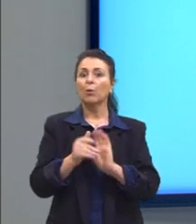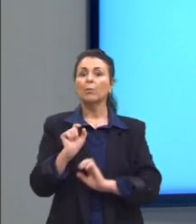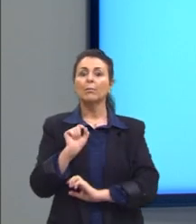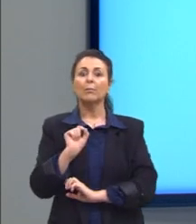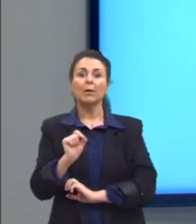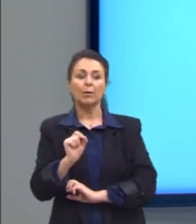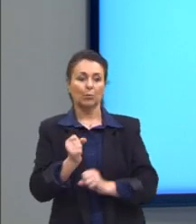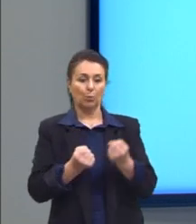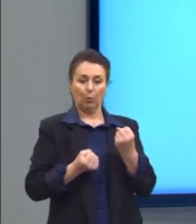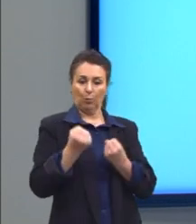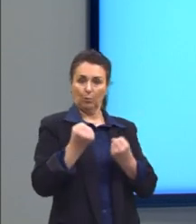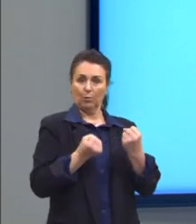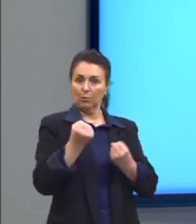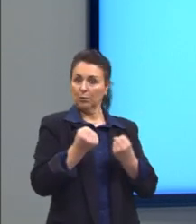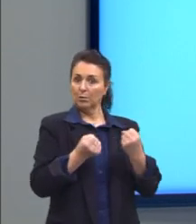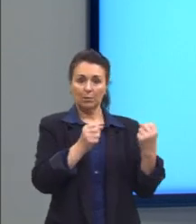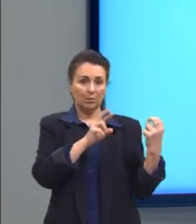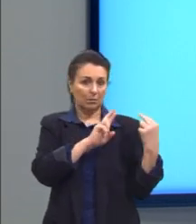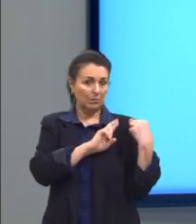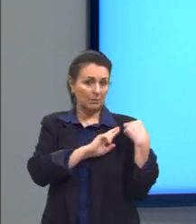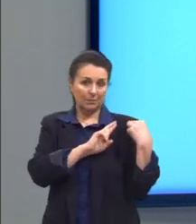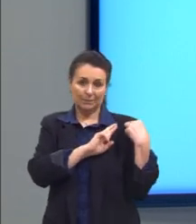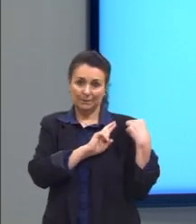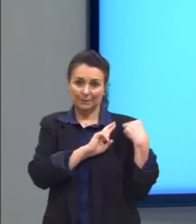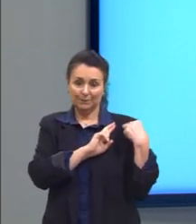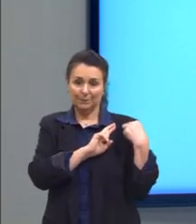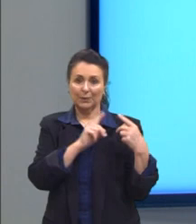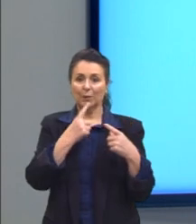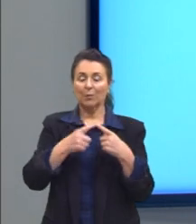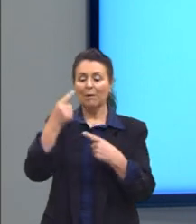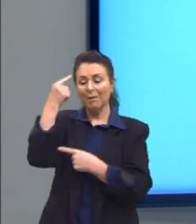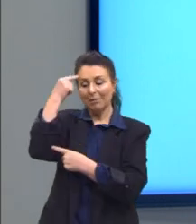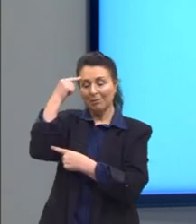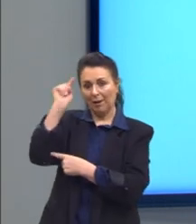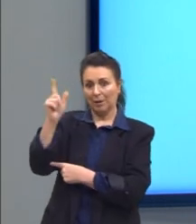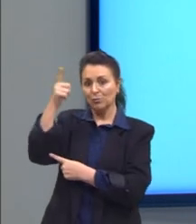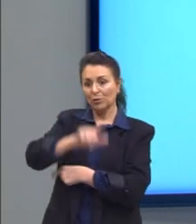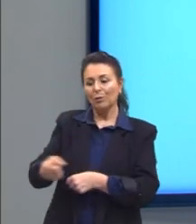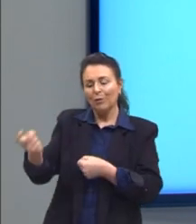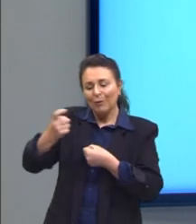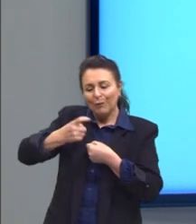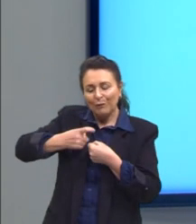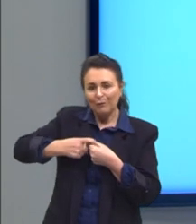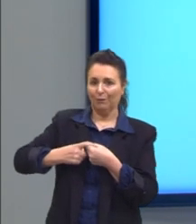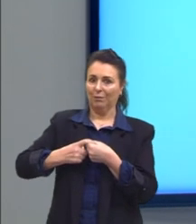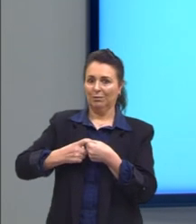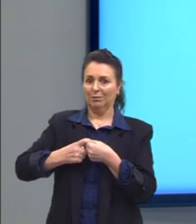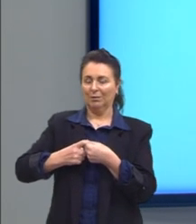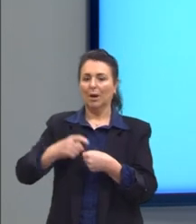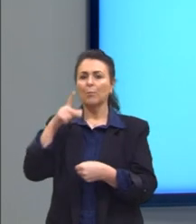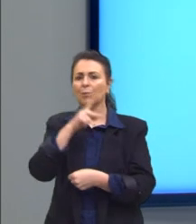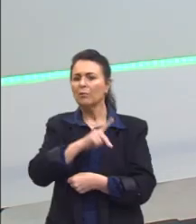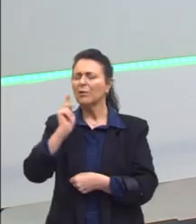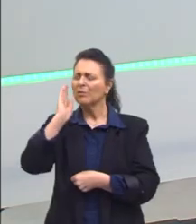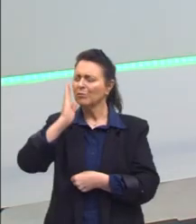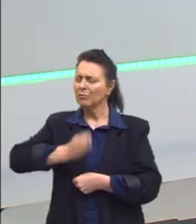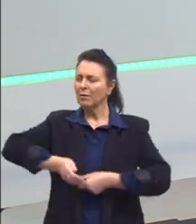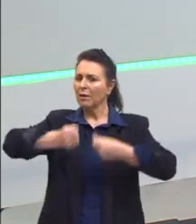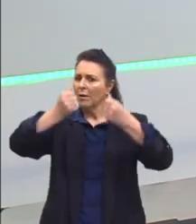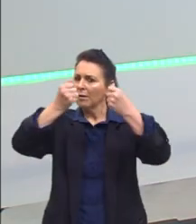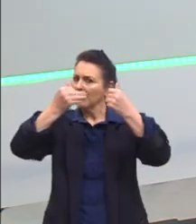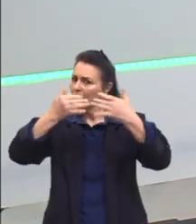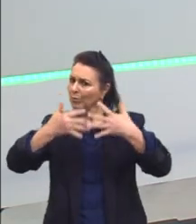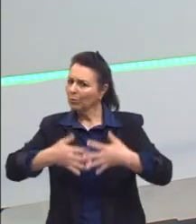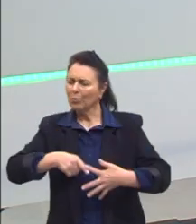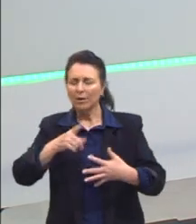desses motoristas. Porque a ideia... E daí a gente volta lá ao que eu já falei com vocês várias vezes. Já